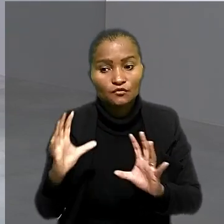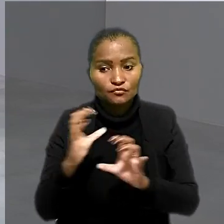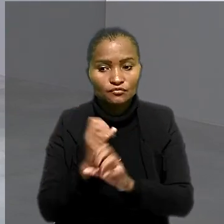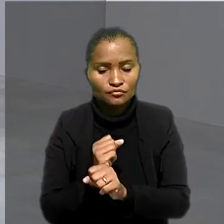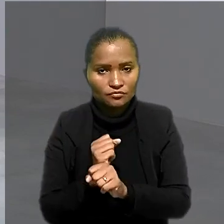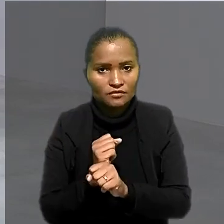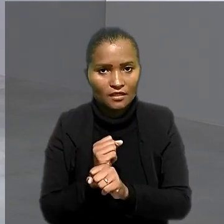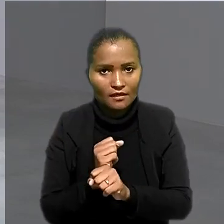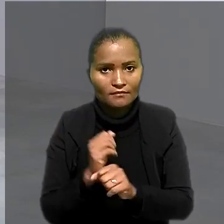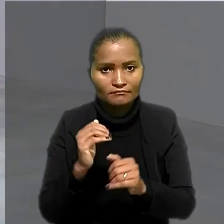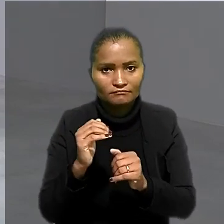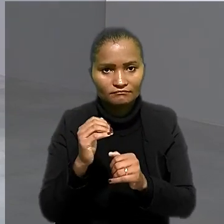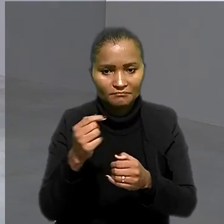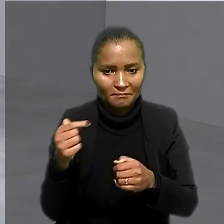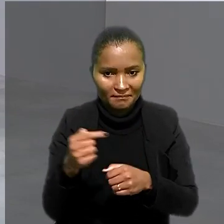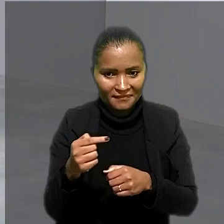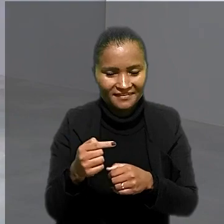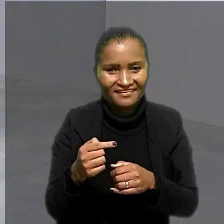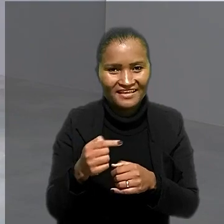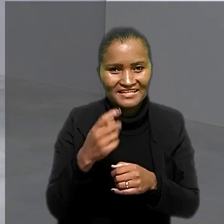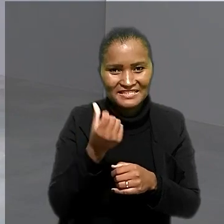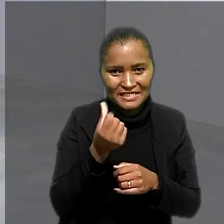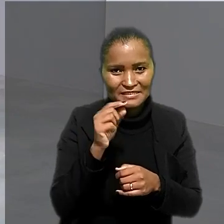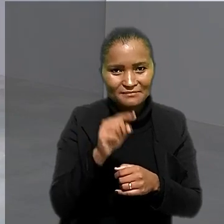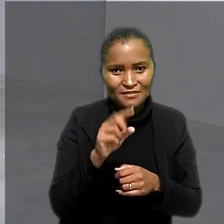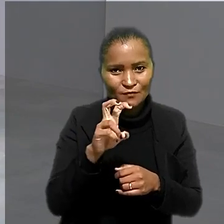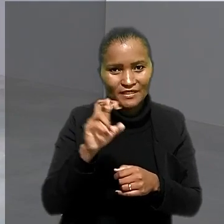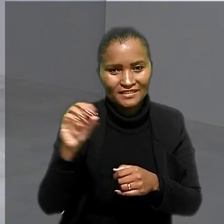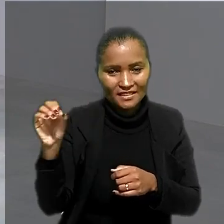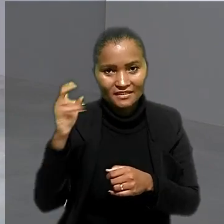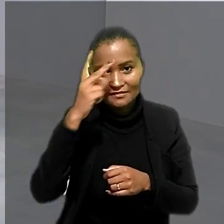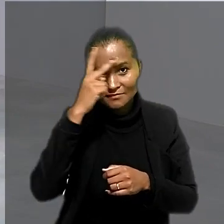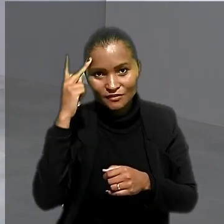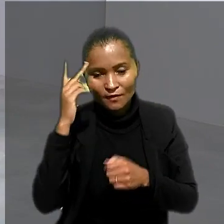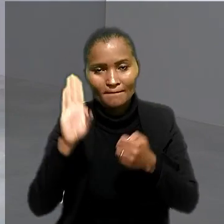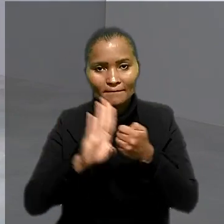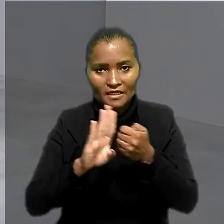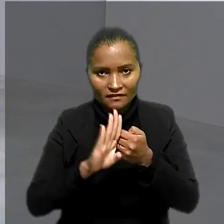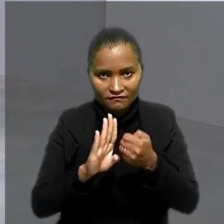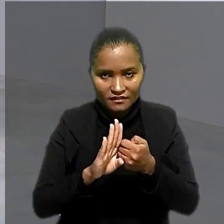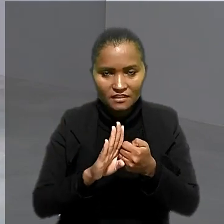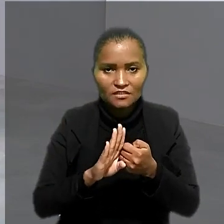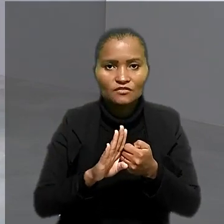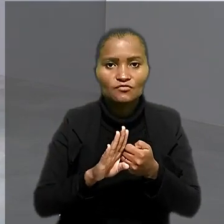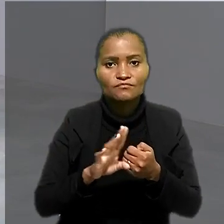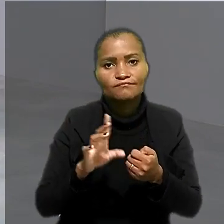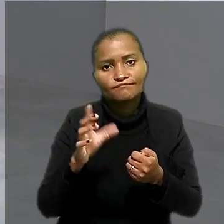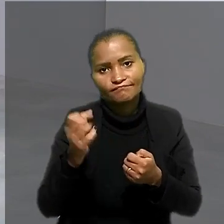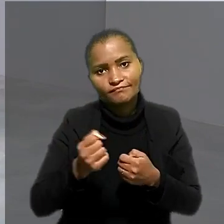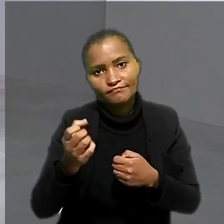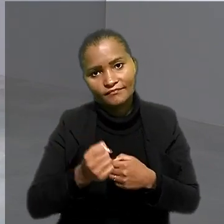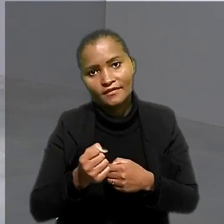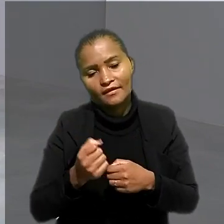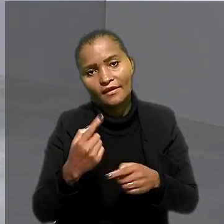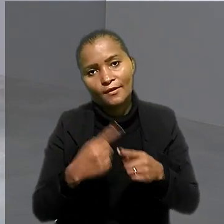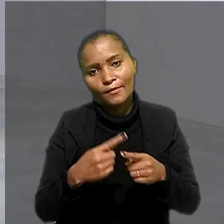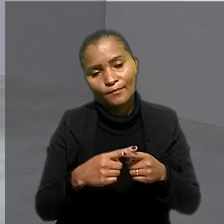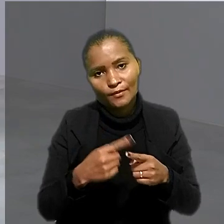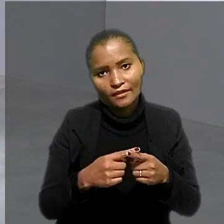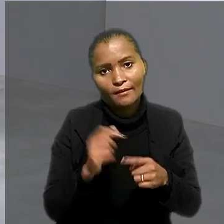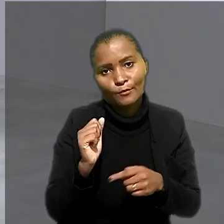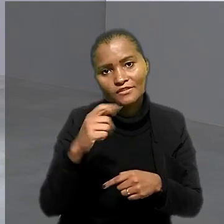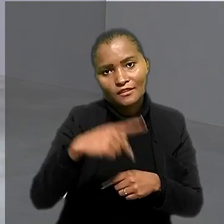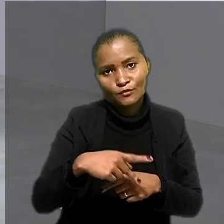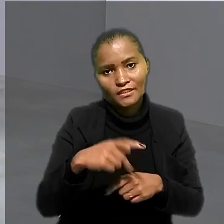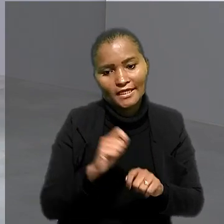Desse total, Anderson, 6.500 concessões de benefício se devem à aposentadoria por incapacidade permanente. Em